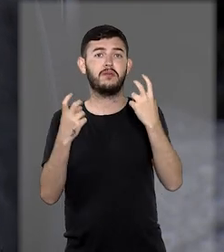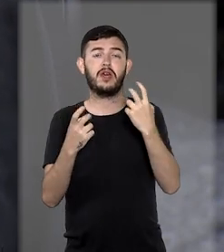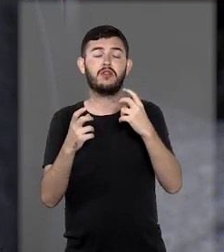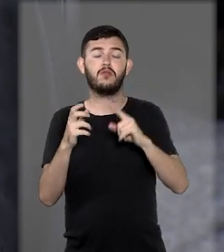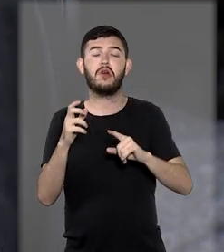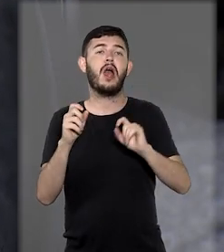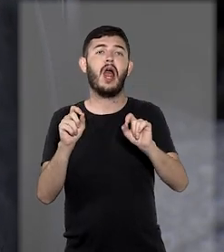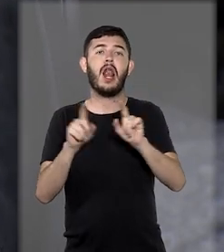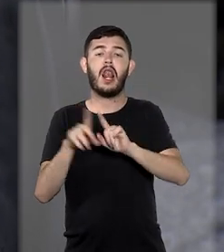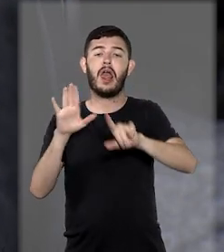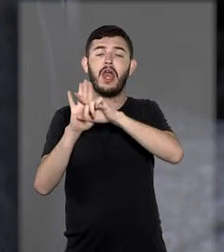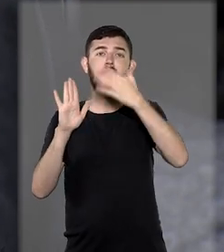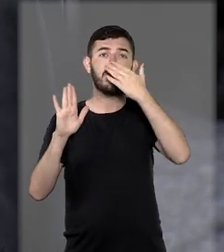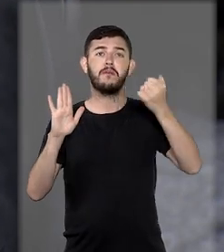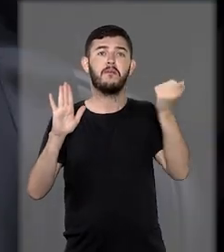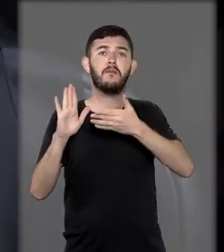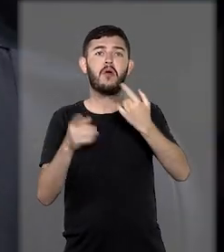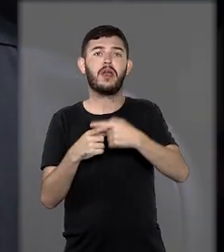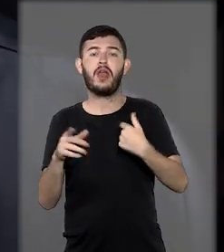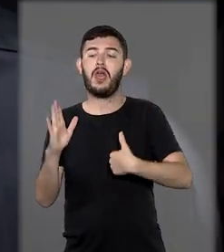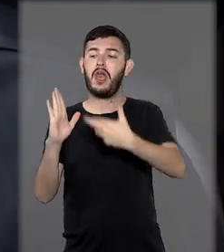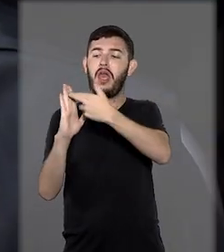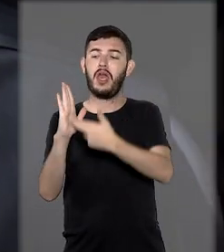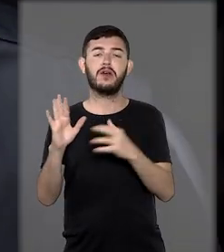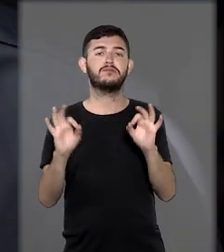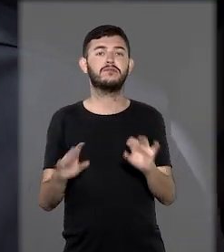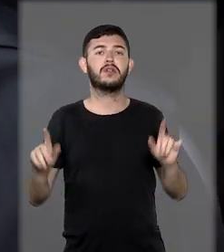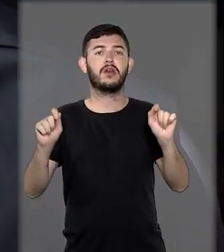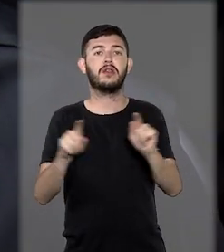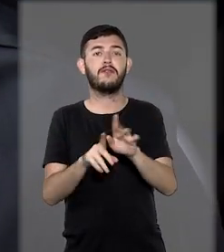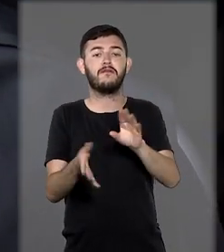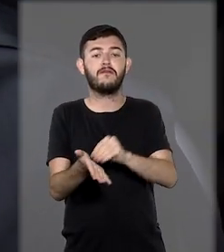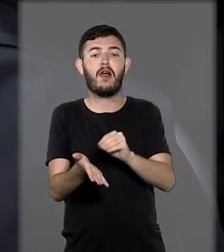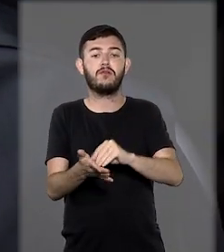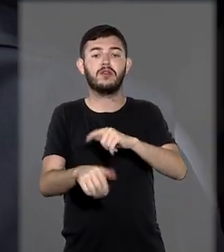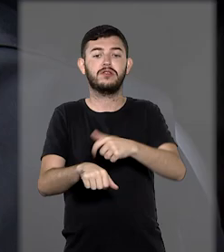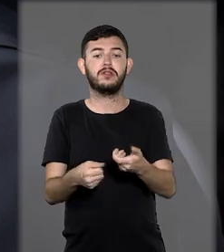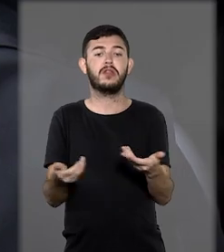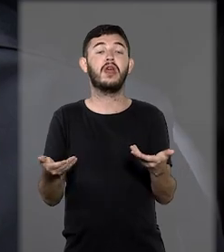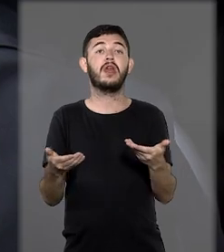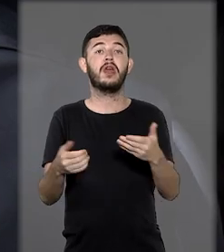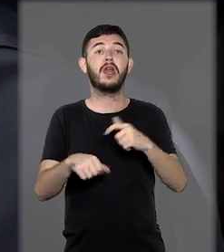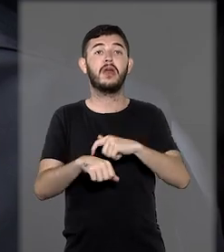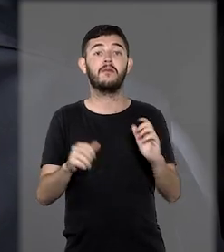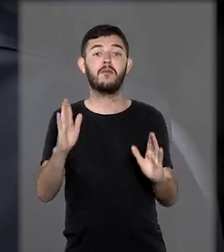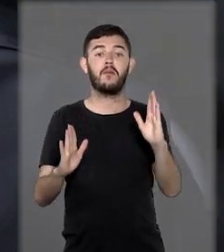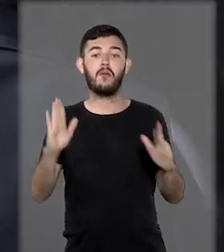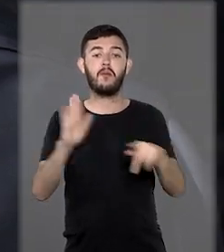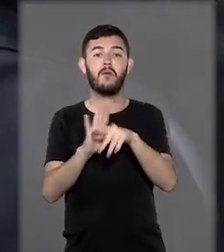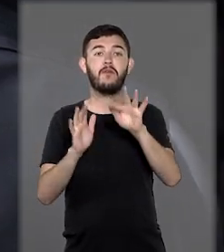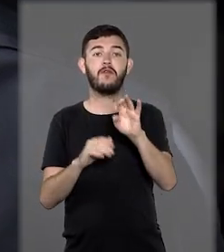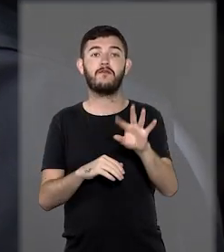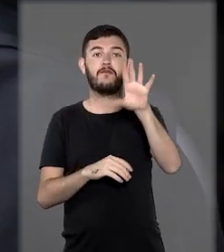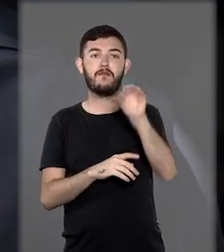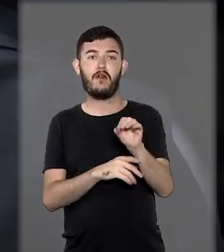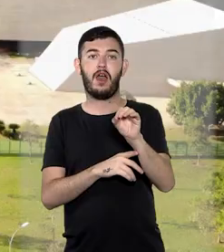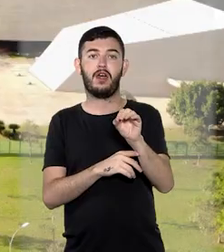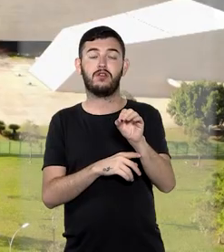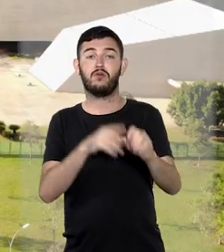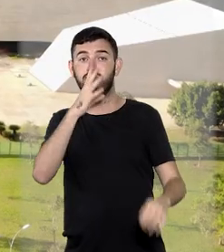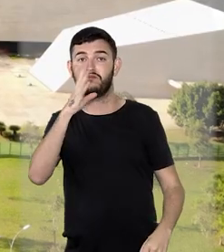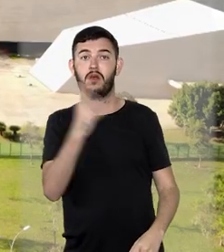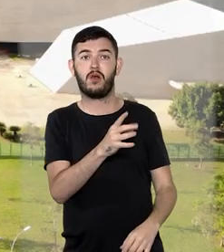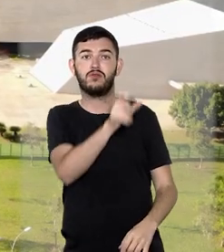de fundamentação da ordem de prisão e falta de contemporaneidade em relação aos fatos que lhe são imputados.